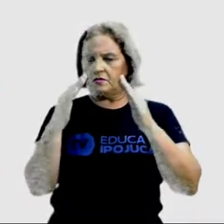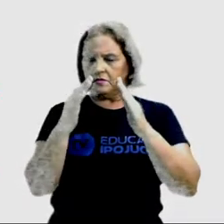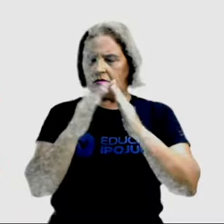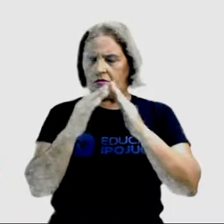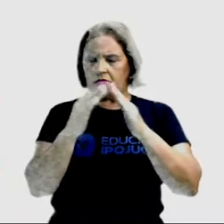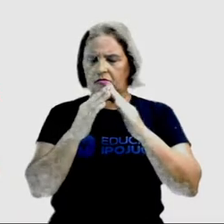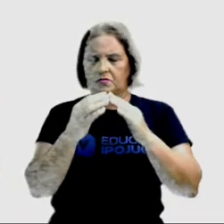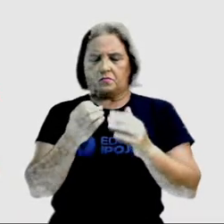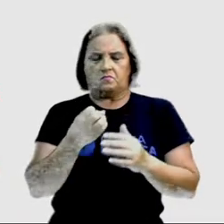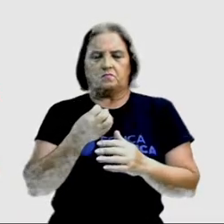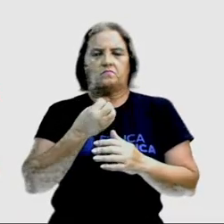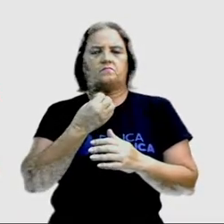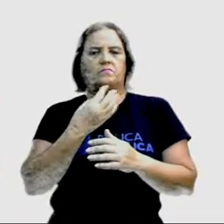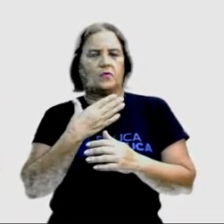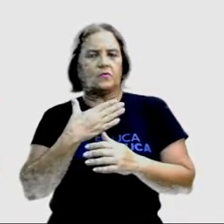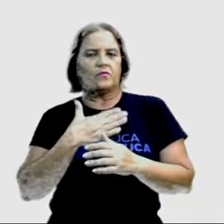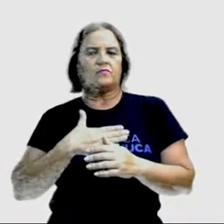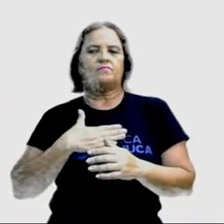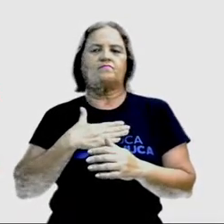confortável. Ou